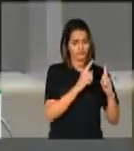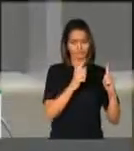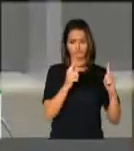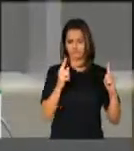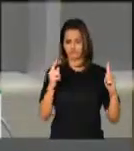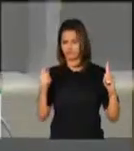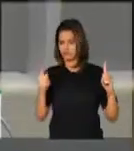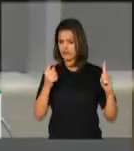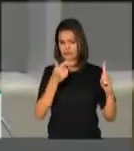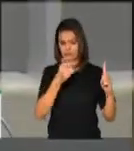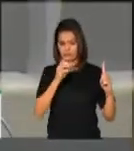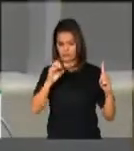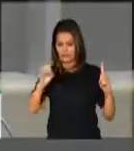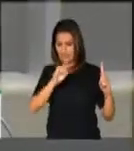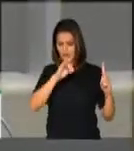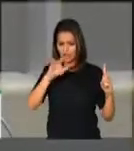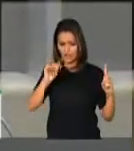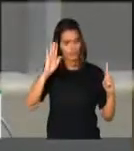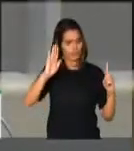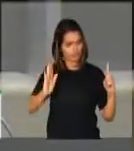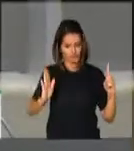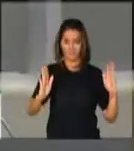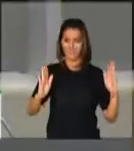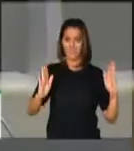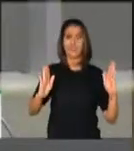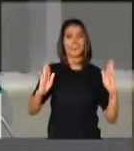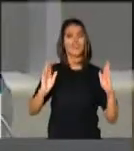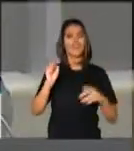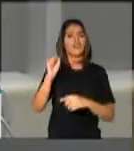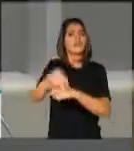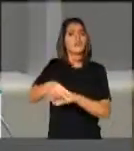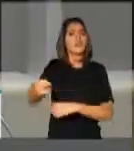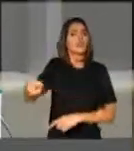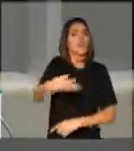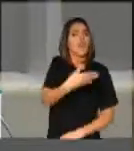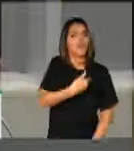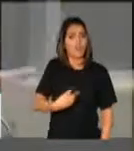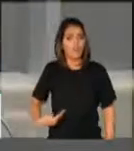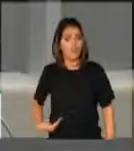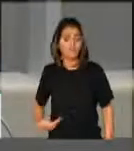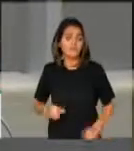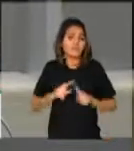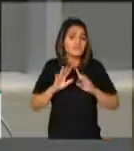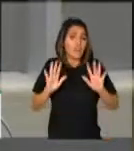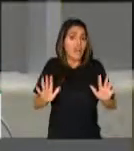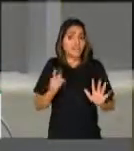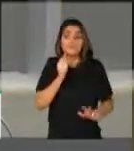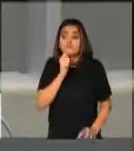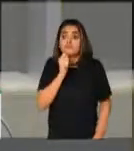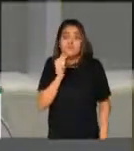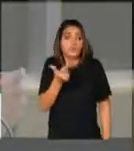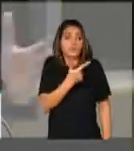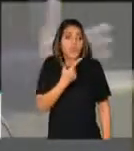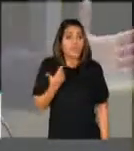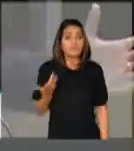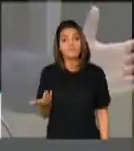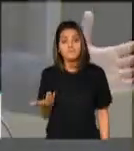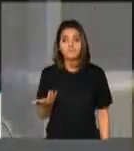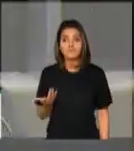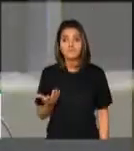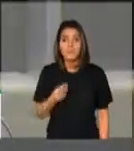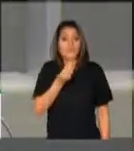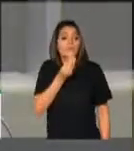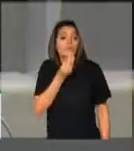Brasil carece de governo. Os primeiros 100 dias de um governo deveriam ser 100 dias